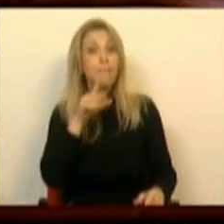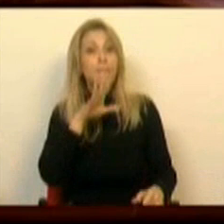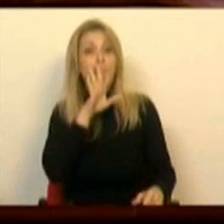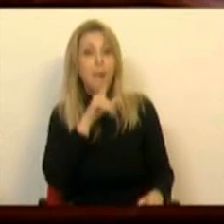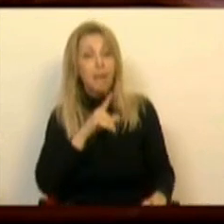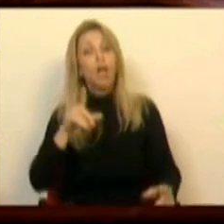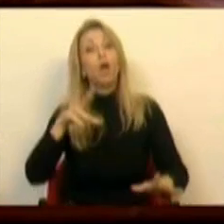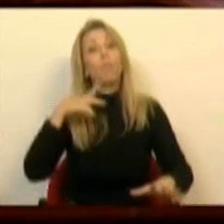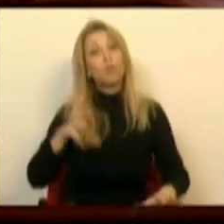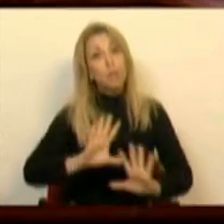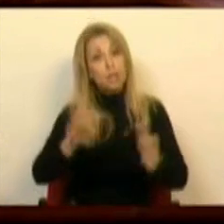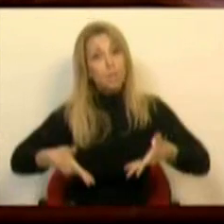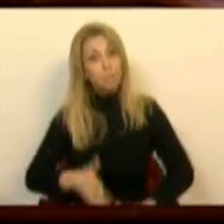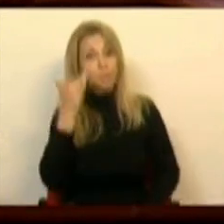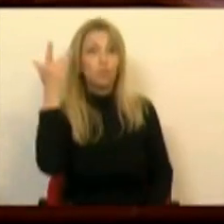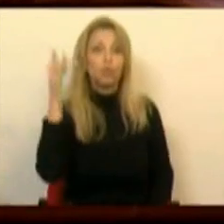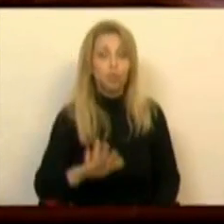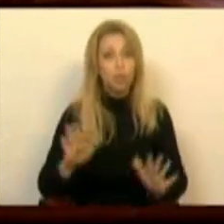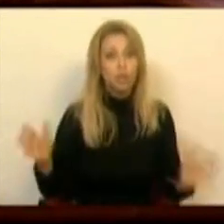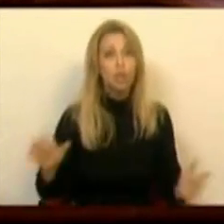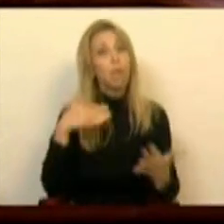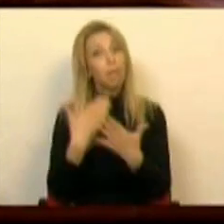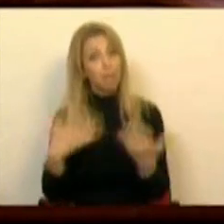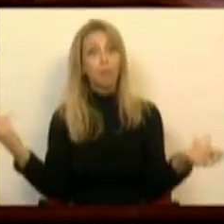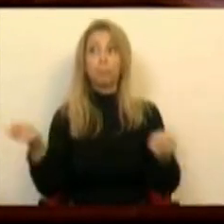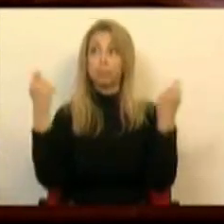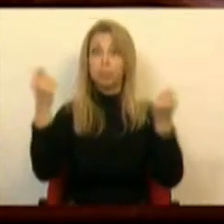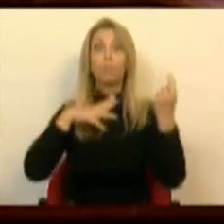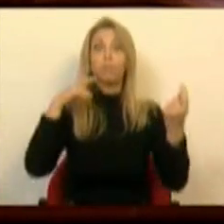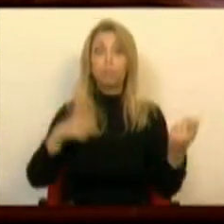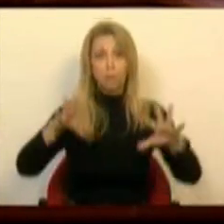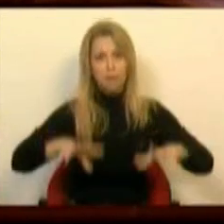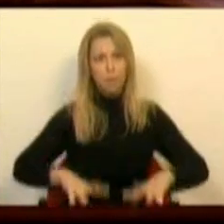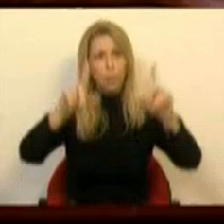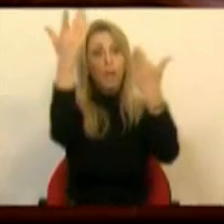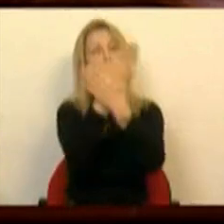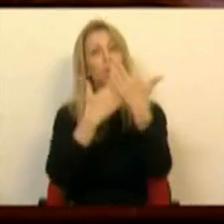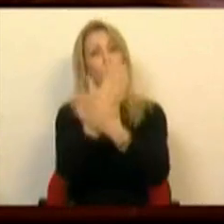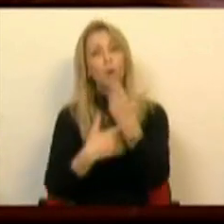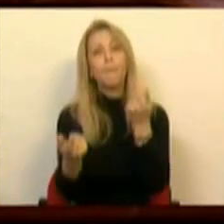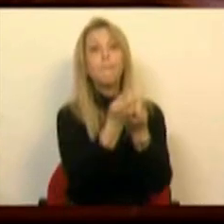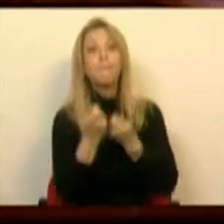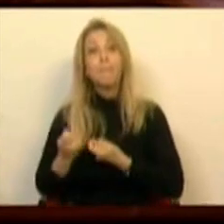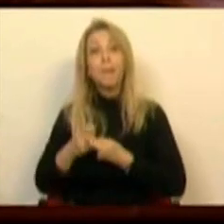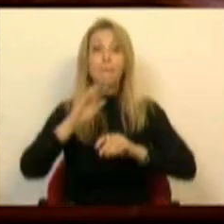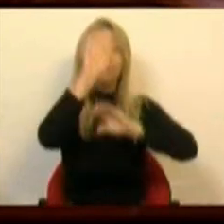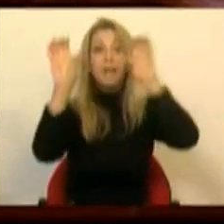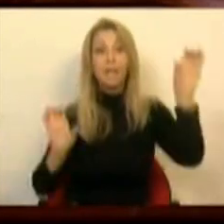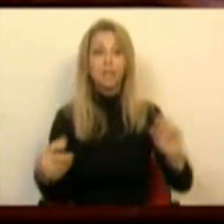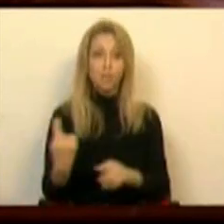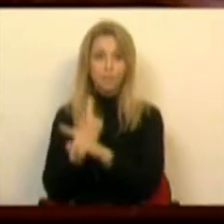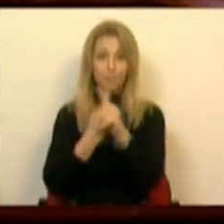constituem um importante ativo na promoção de Portugal, no desenvolvimento económico e na aproximação entre países.